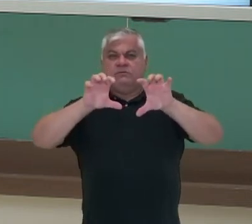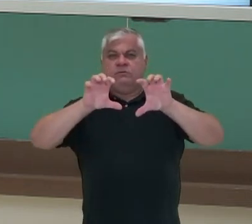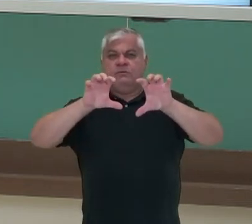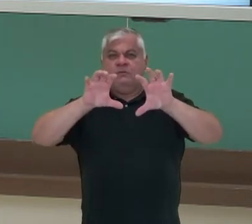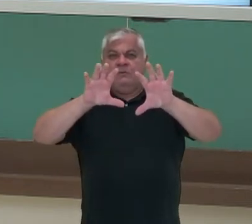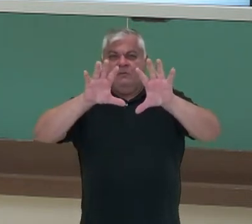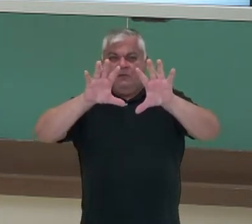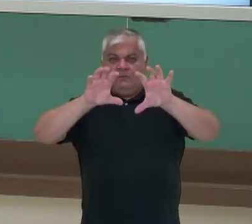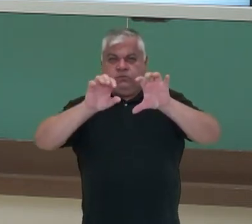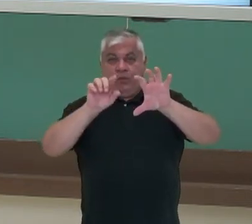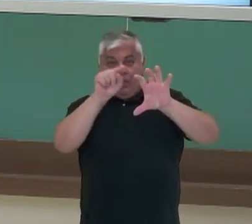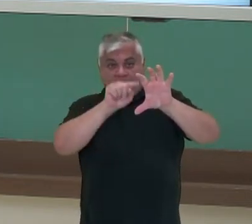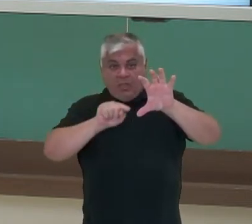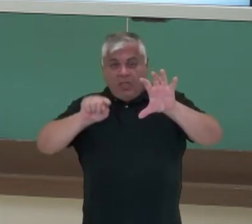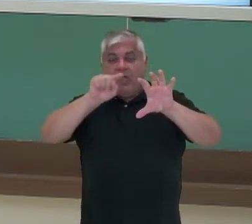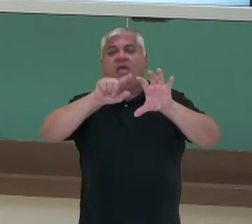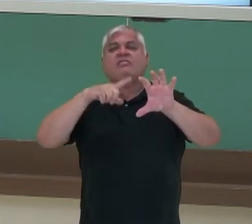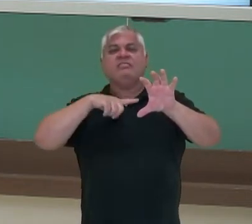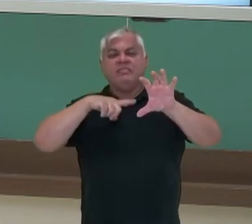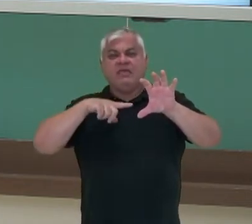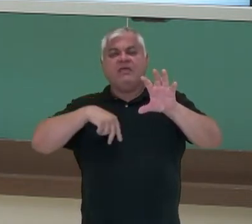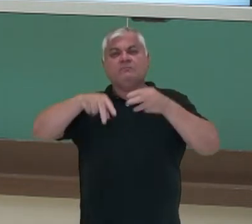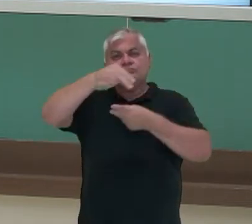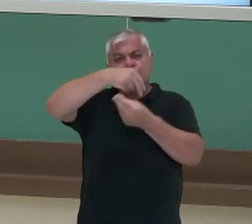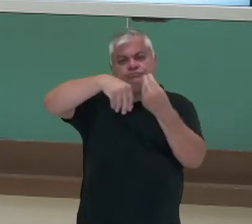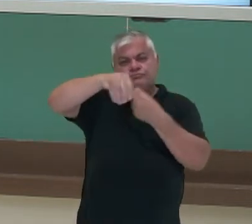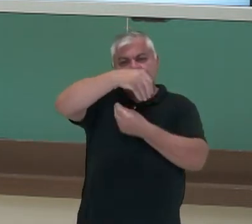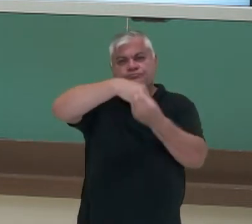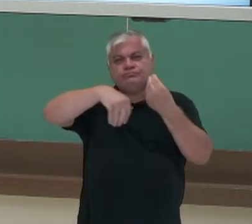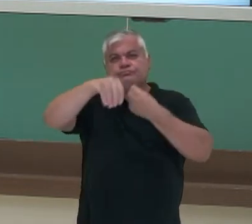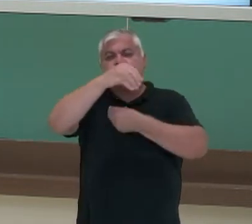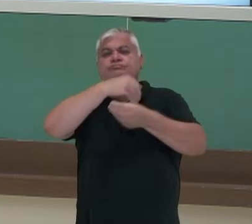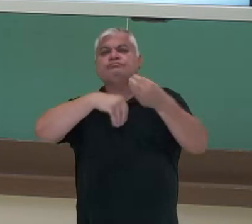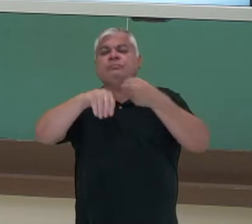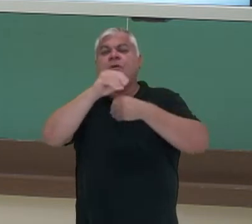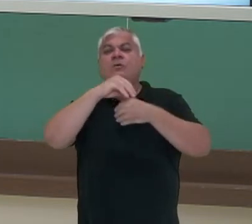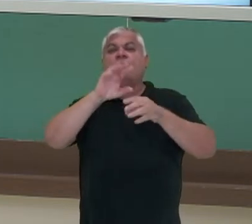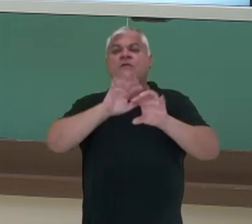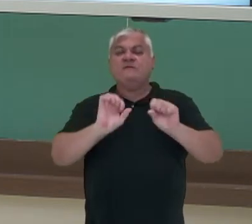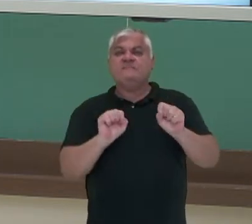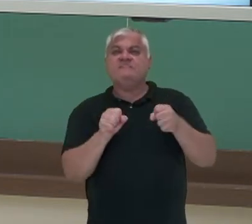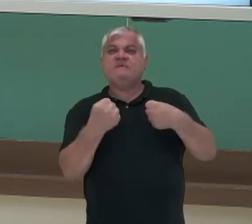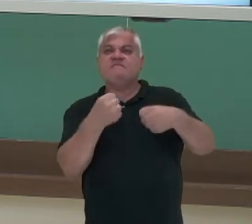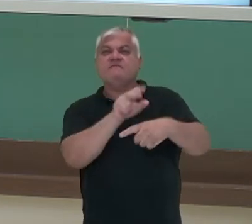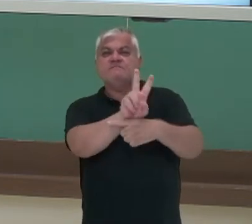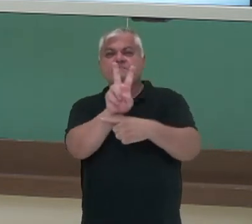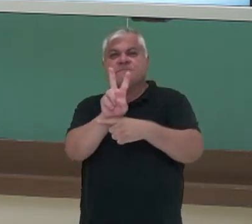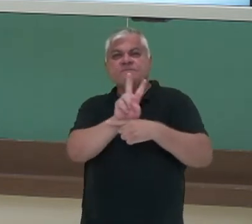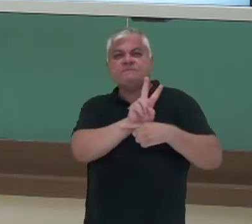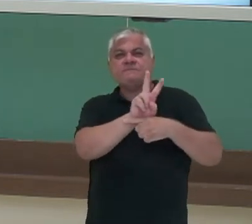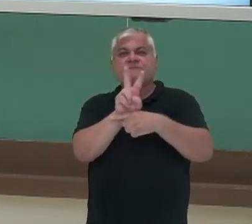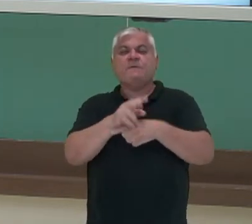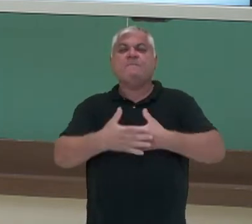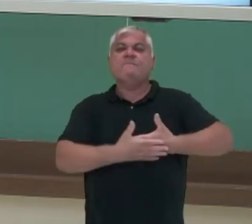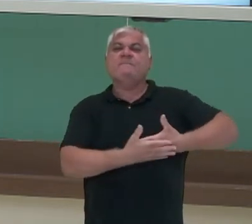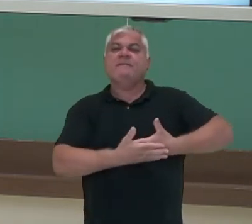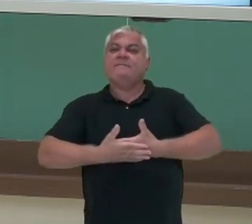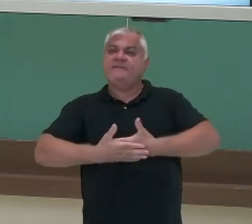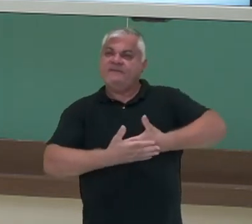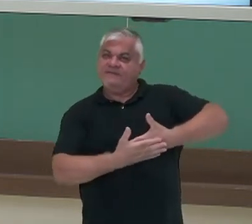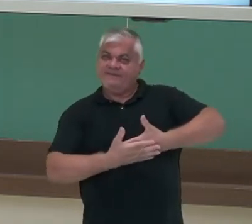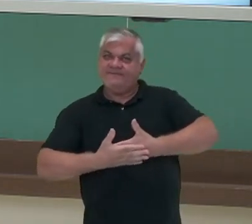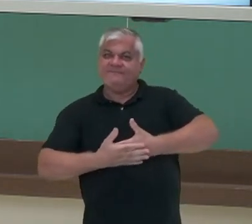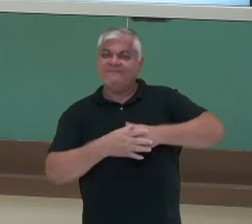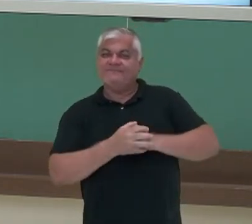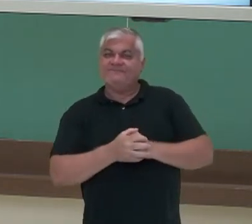o timo, ele produz um hormônio que vai ali ter uma defesa no organismo do recém-nascido. Ao